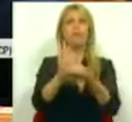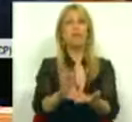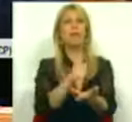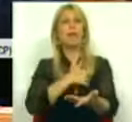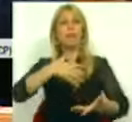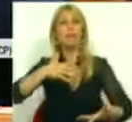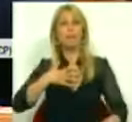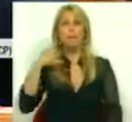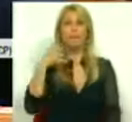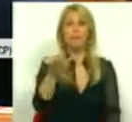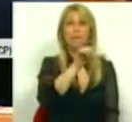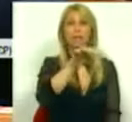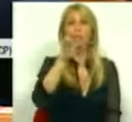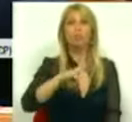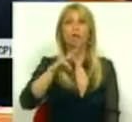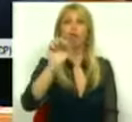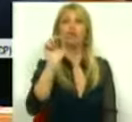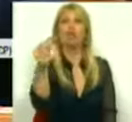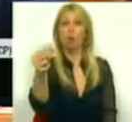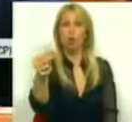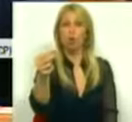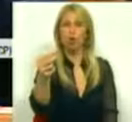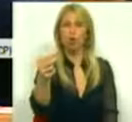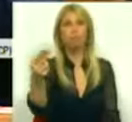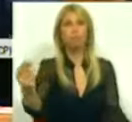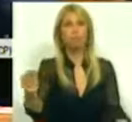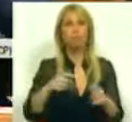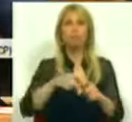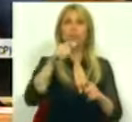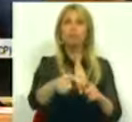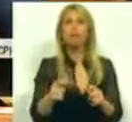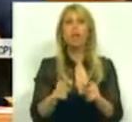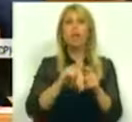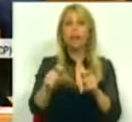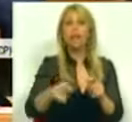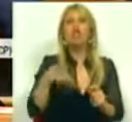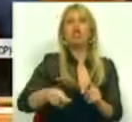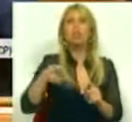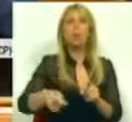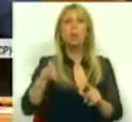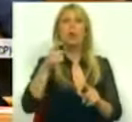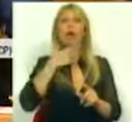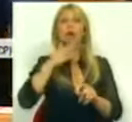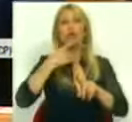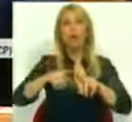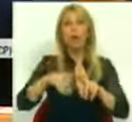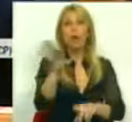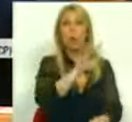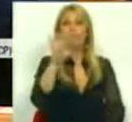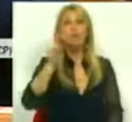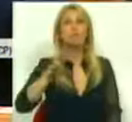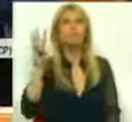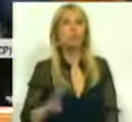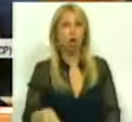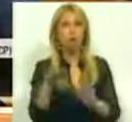em 1.500 milhões de euros, a extensão das linhas de seguro-crédito em 400 milhões, a